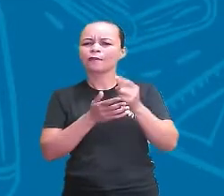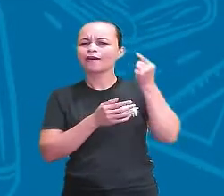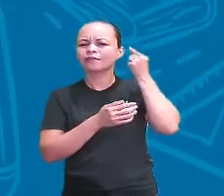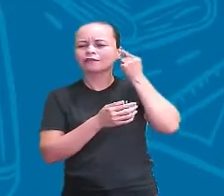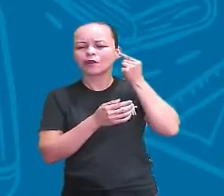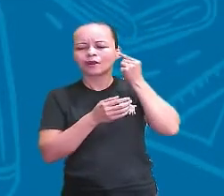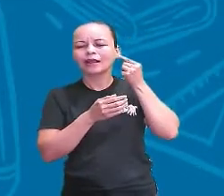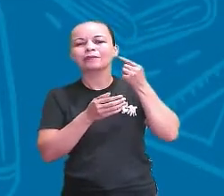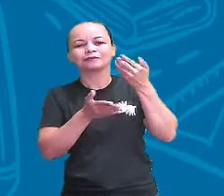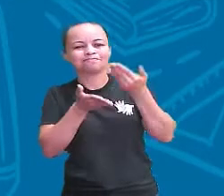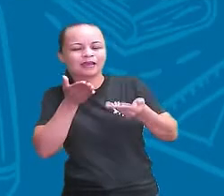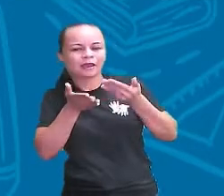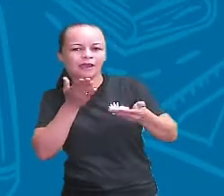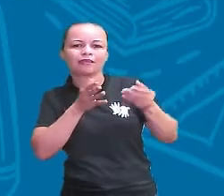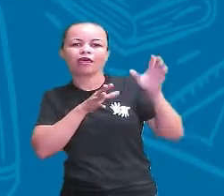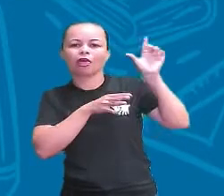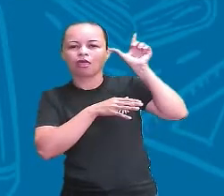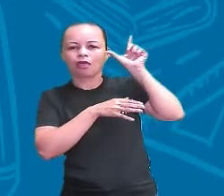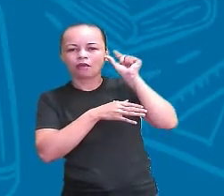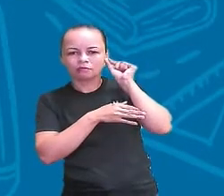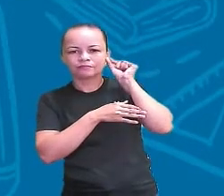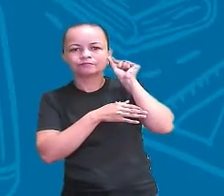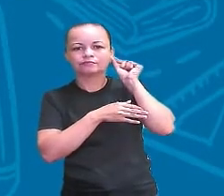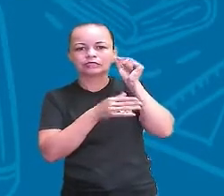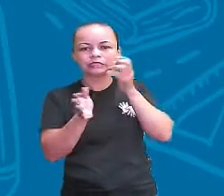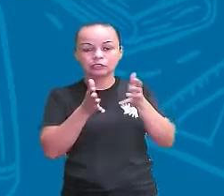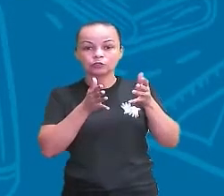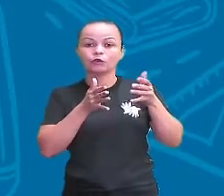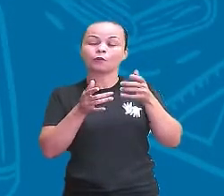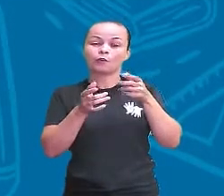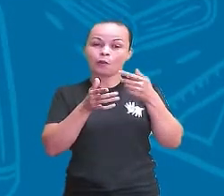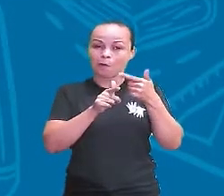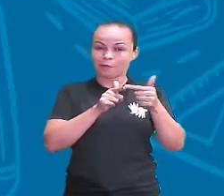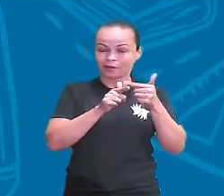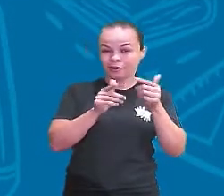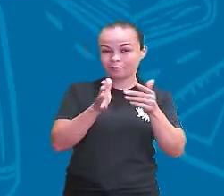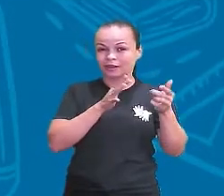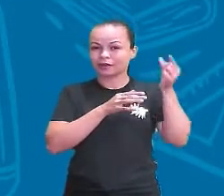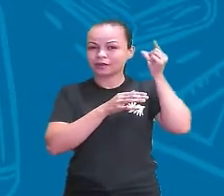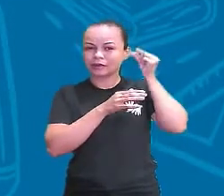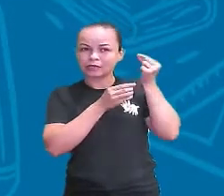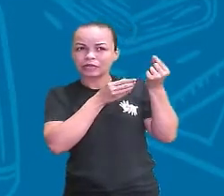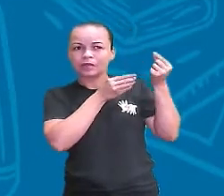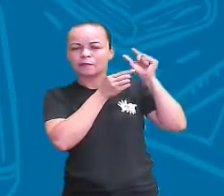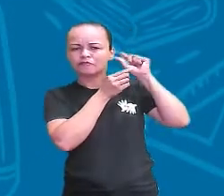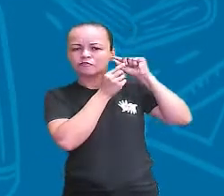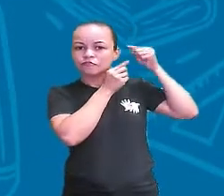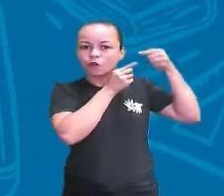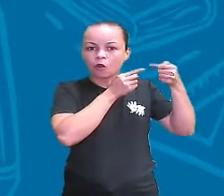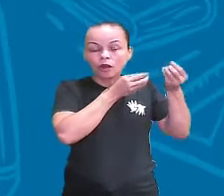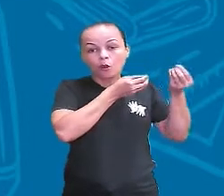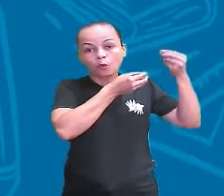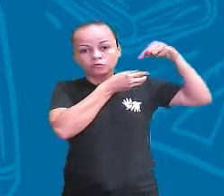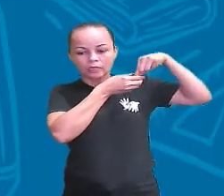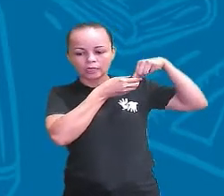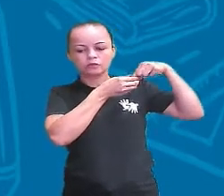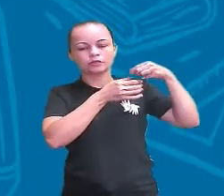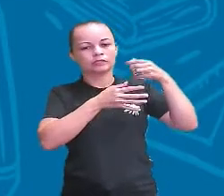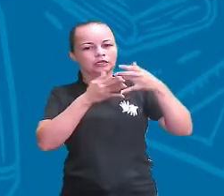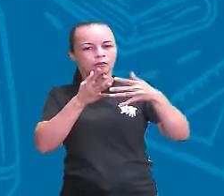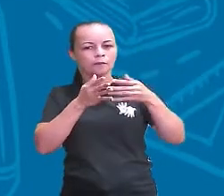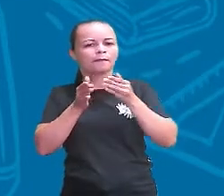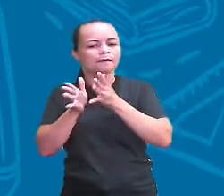ocasionar perda auditiva. Quando o problema é relacionado com a orelha média ou externa, essas alterações podem ser